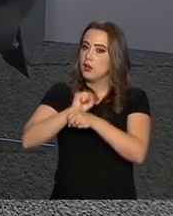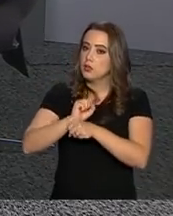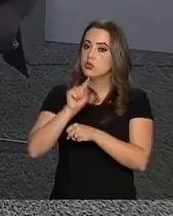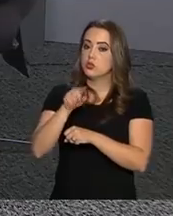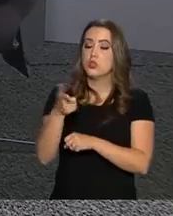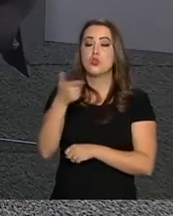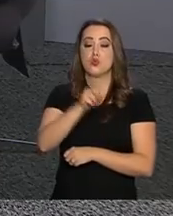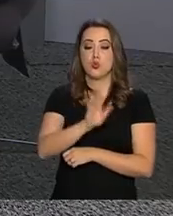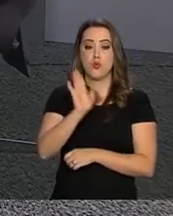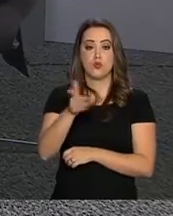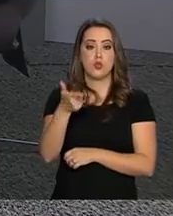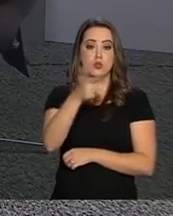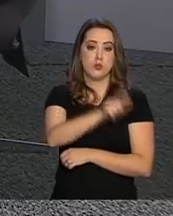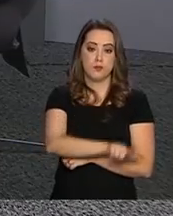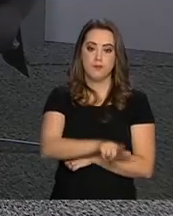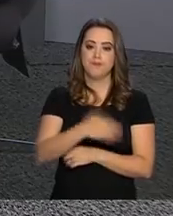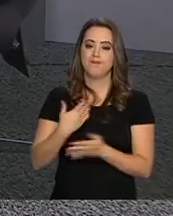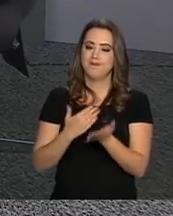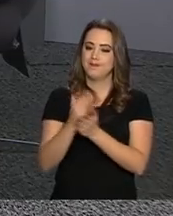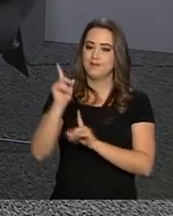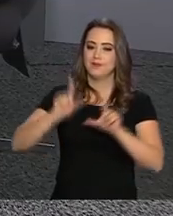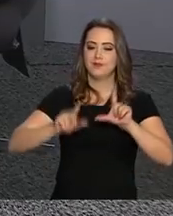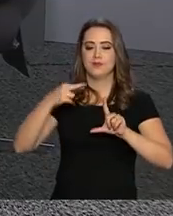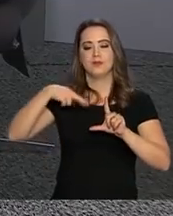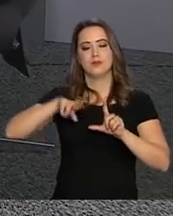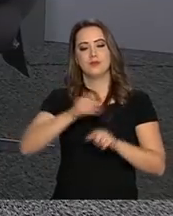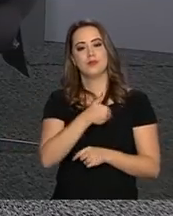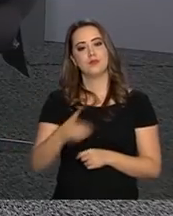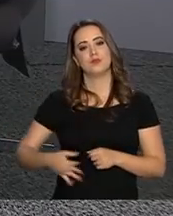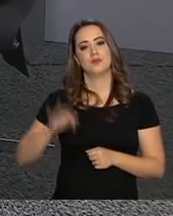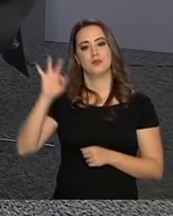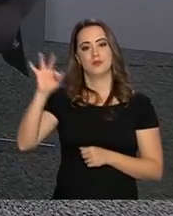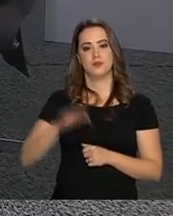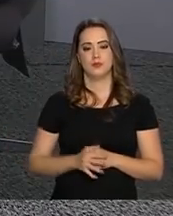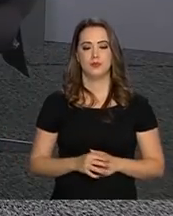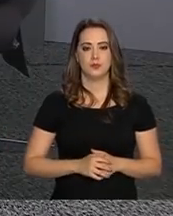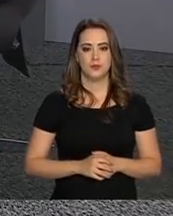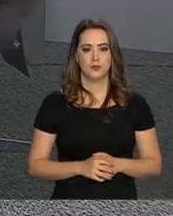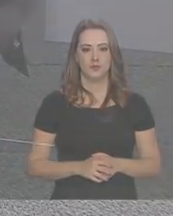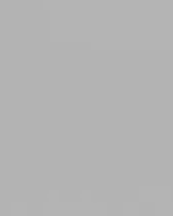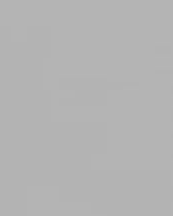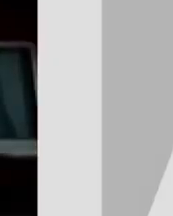E daqui a pouco a gente volta, continue na NBR, a TV do Governo Federal.